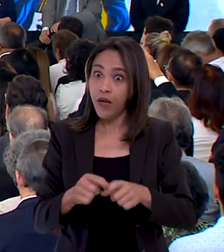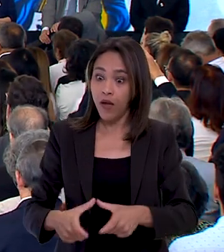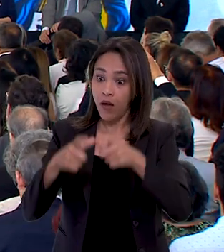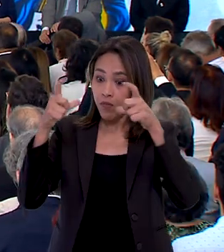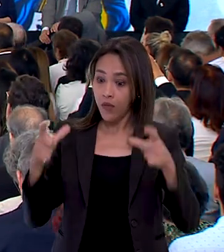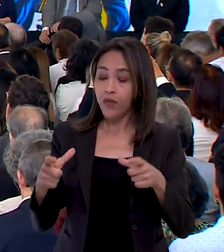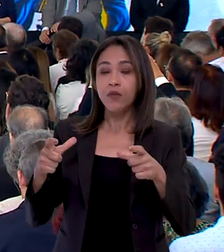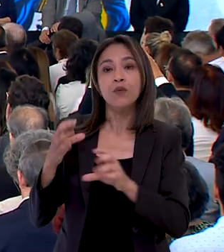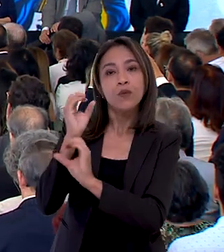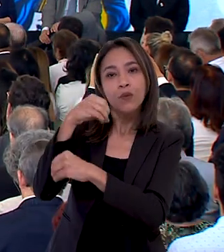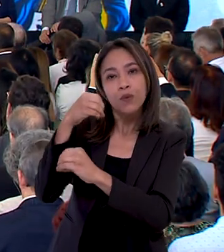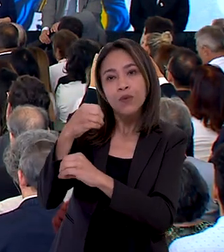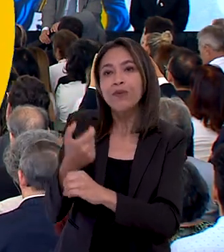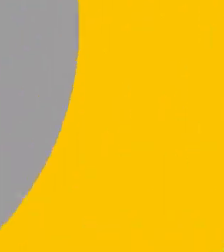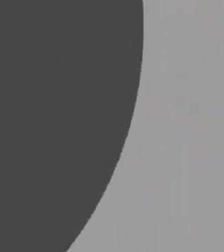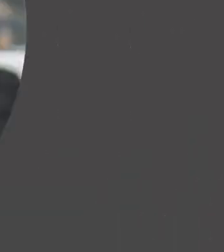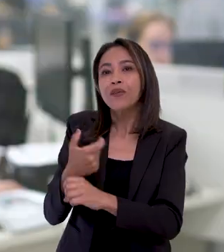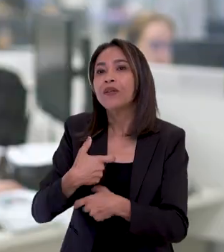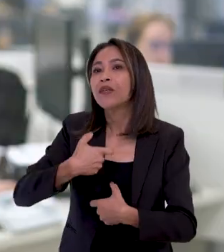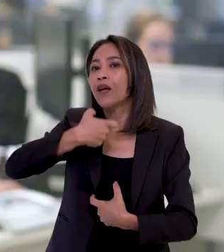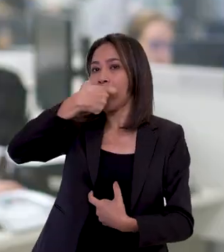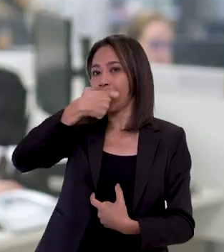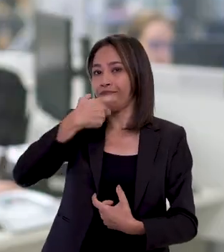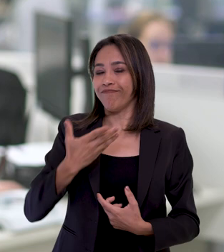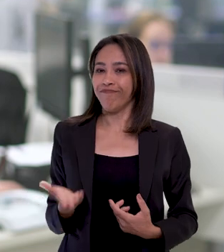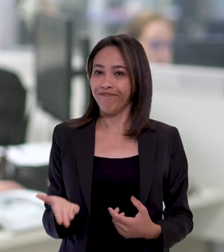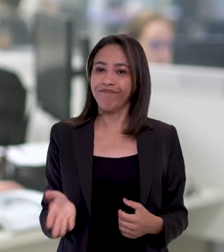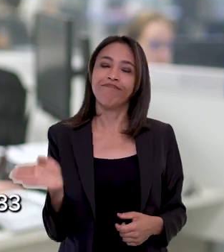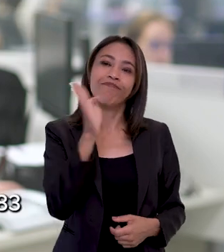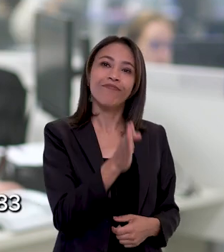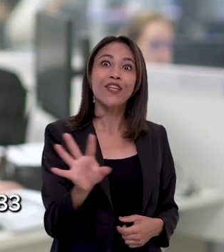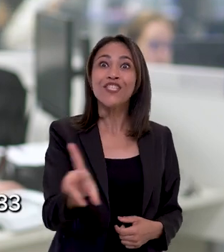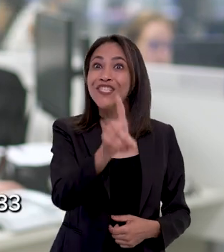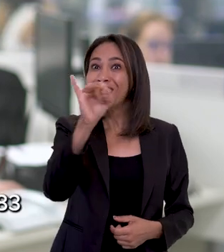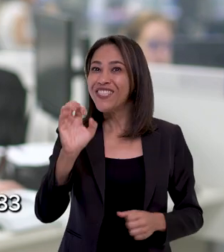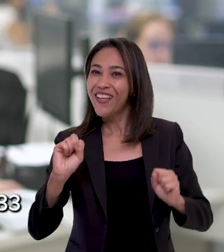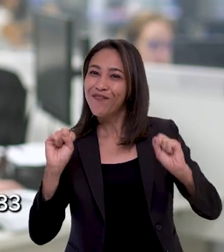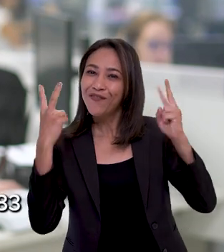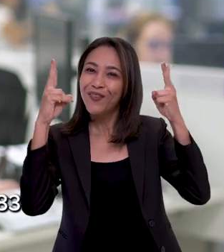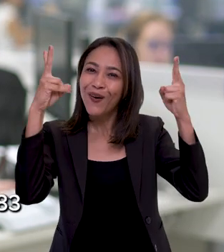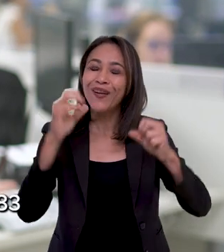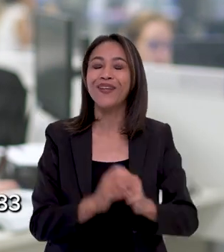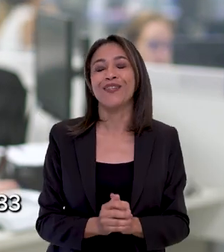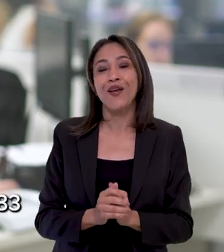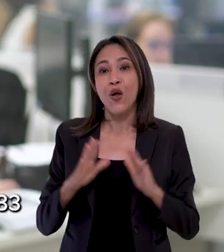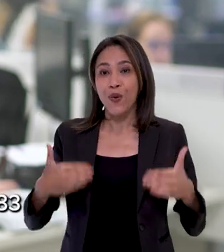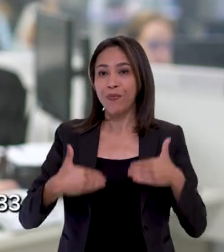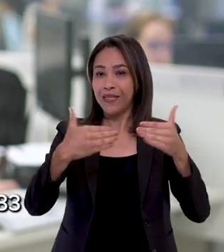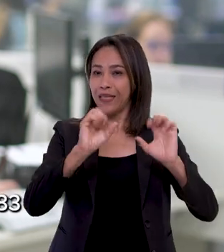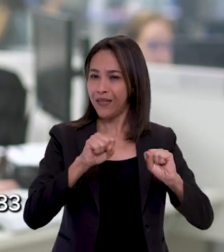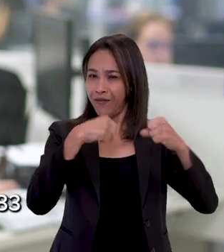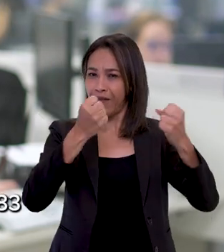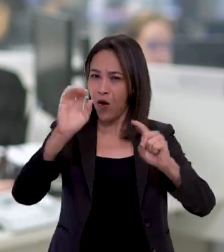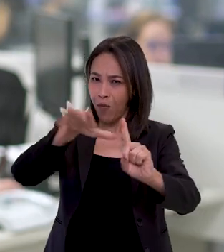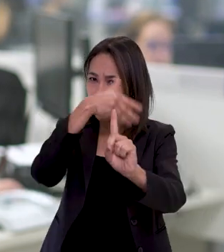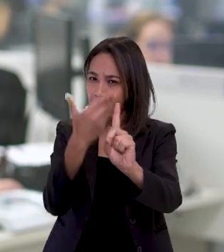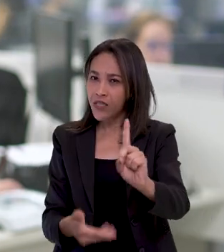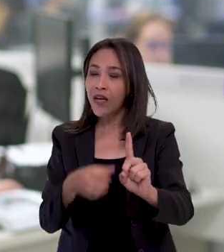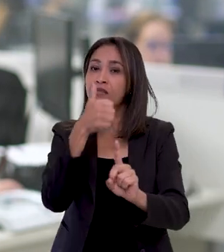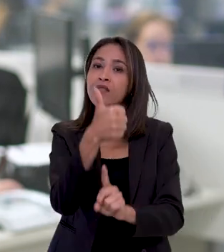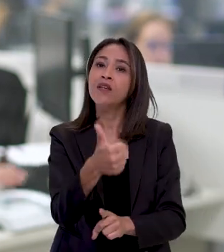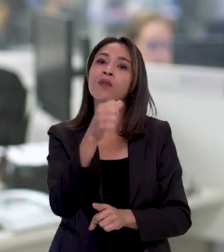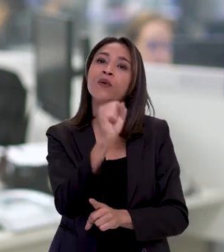dos laboratórios de próteses. Dia da Vitória. O Ministério da Defesa vai homenagear 183